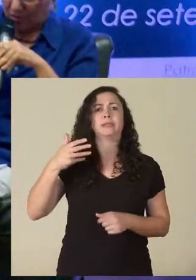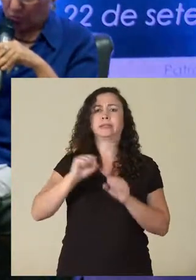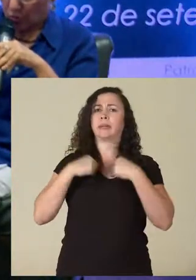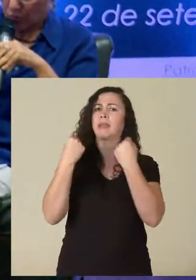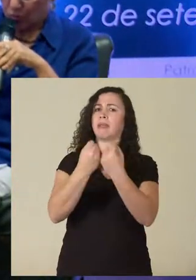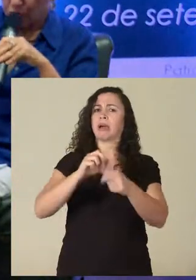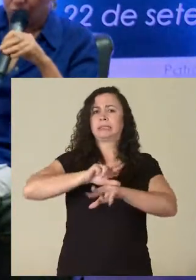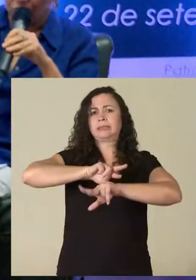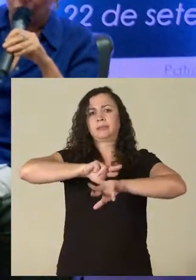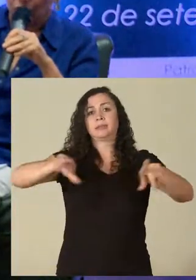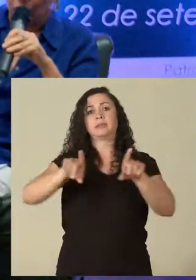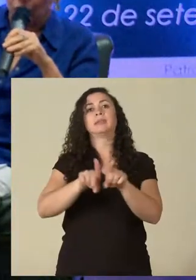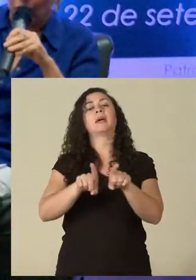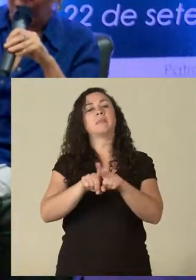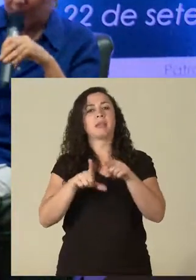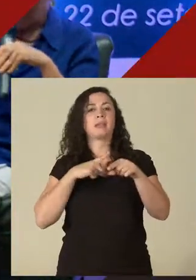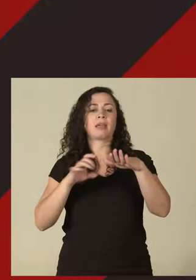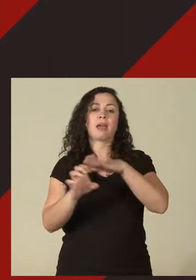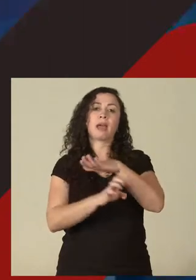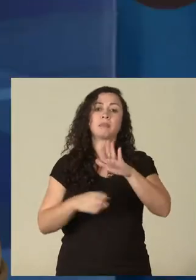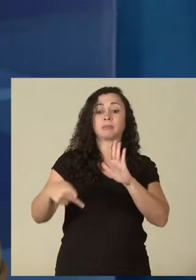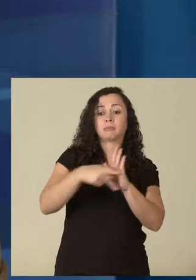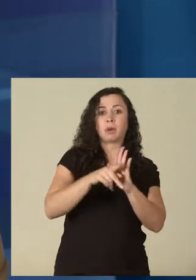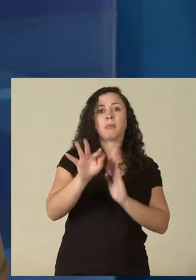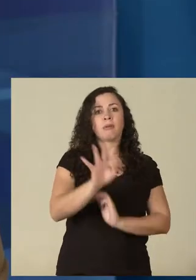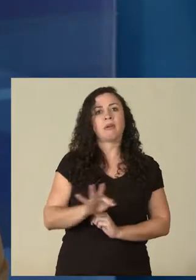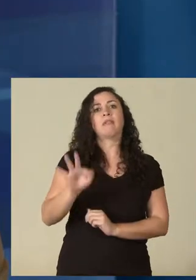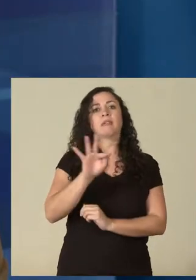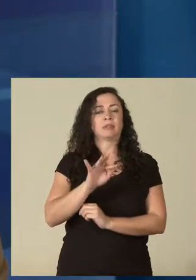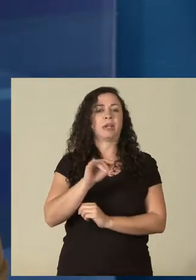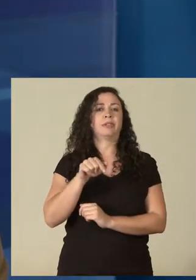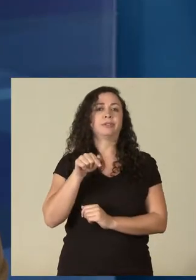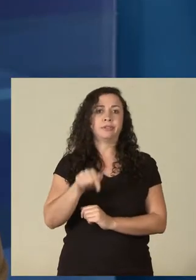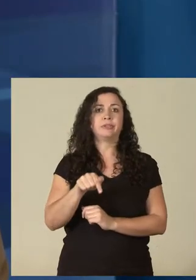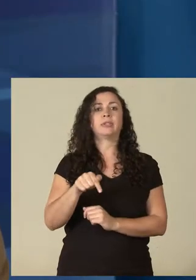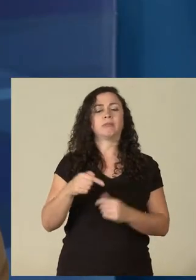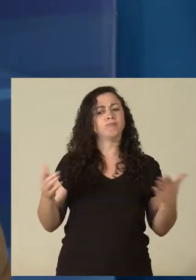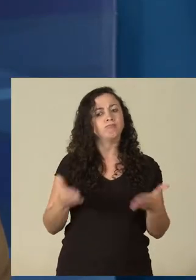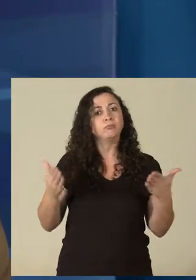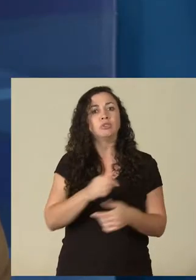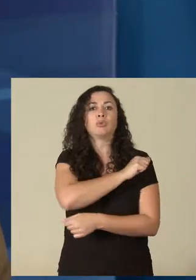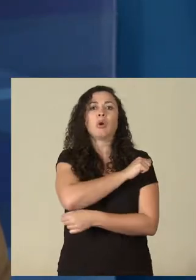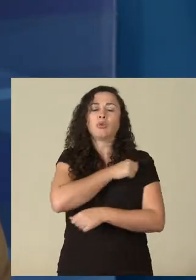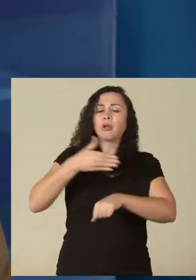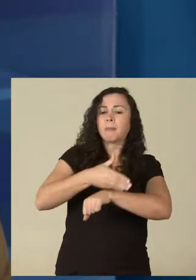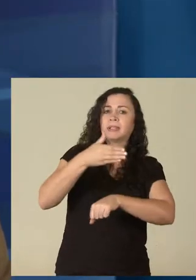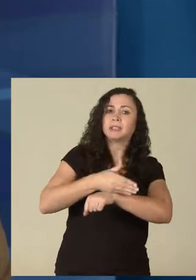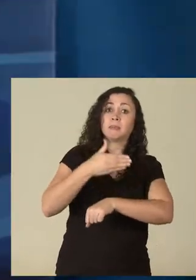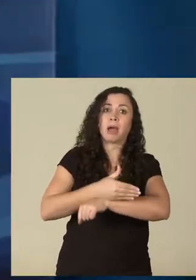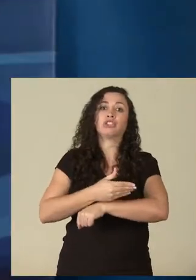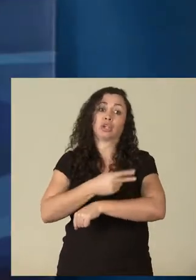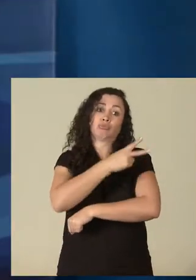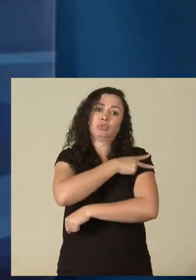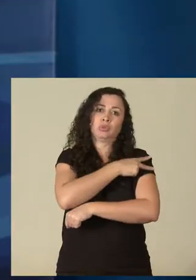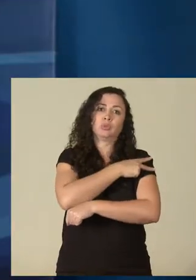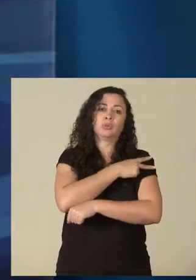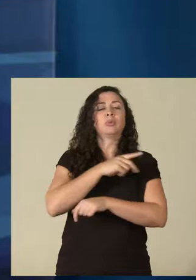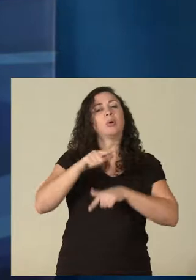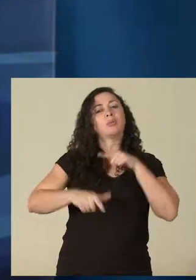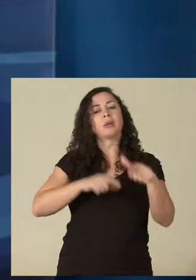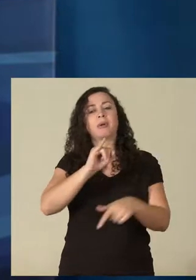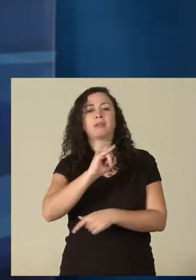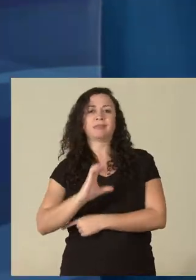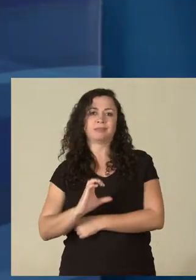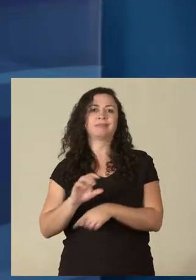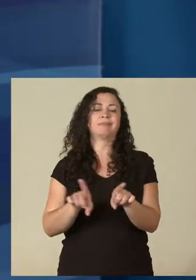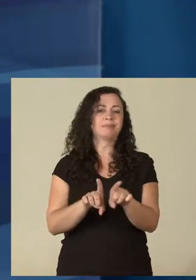seminário. Tem empresa júnior que é muito ativa, o Instituto também incentiva, a partir particularmente do segundo ano, o trabalho de iniciação